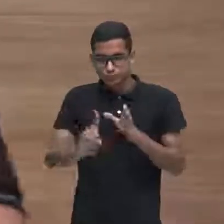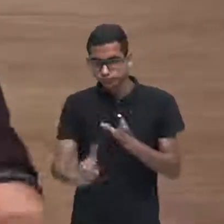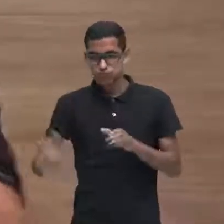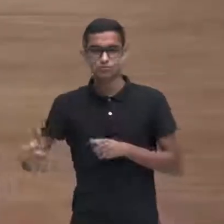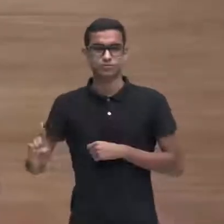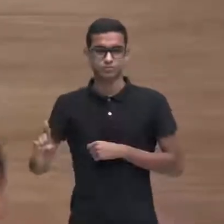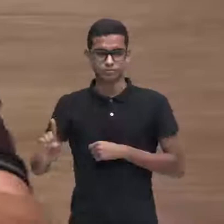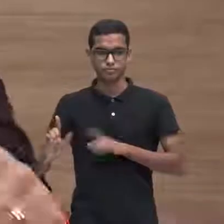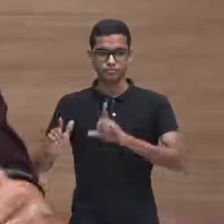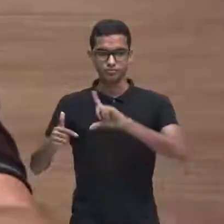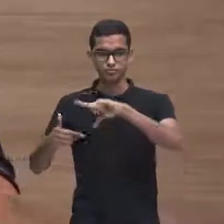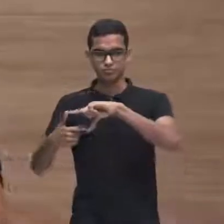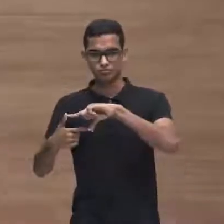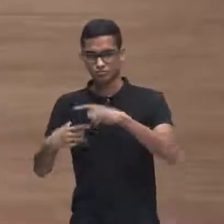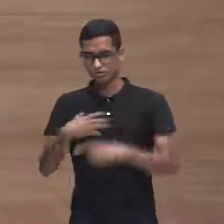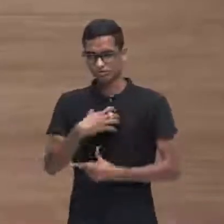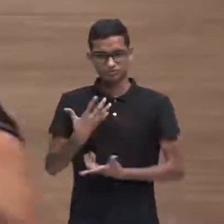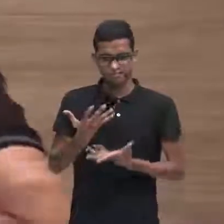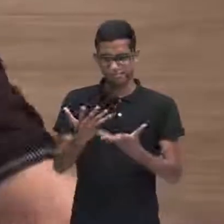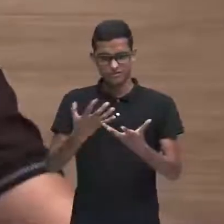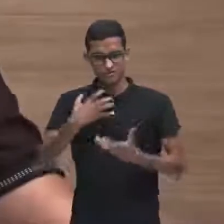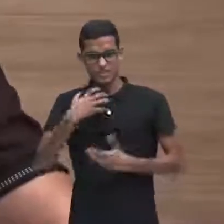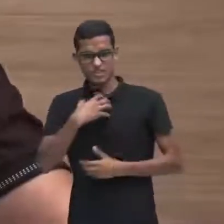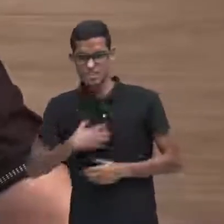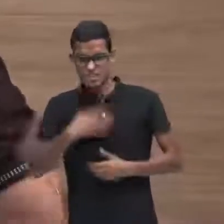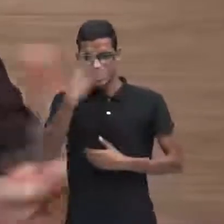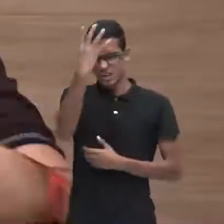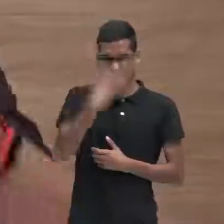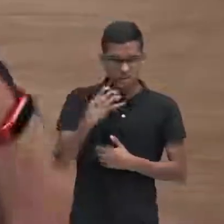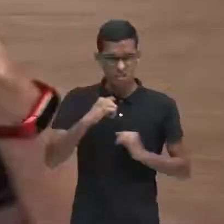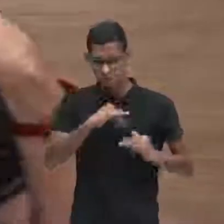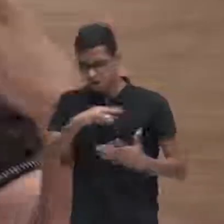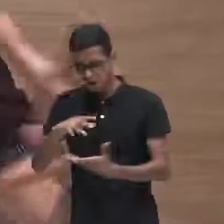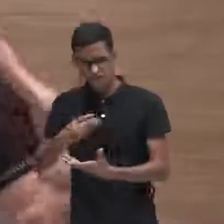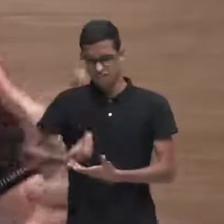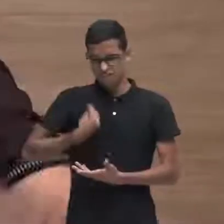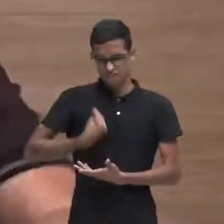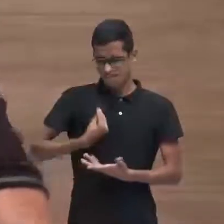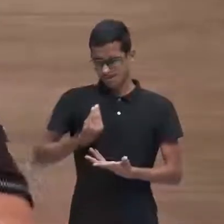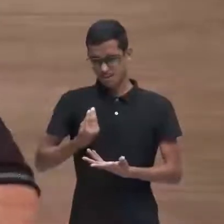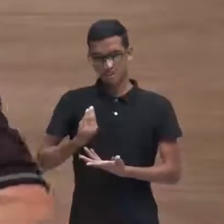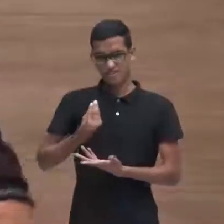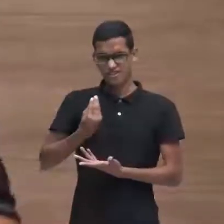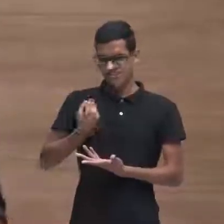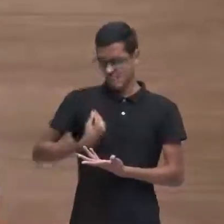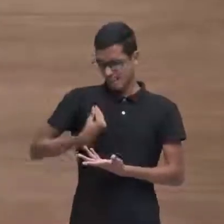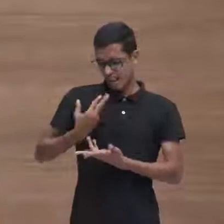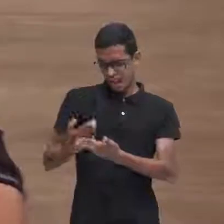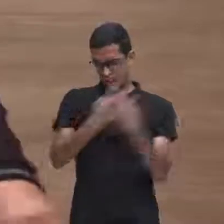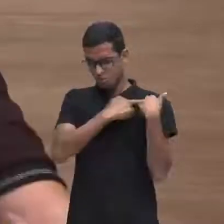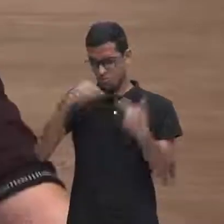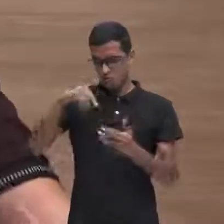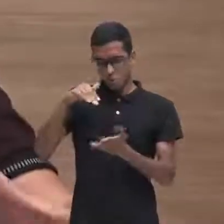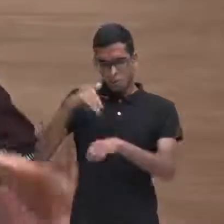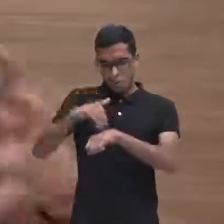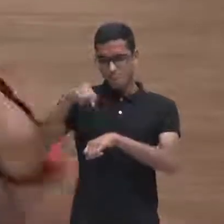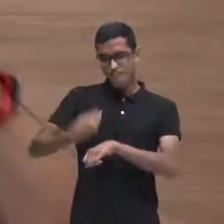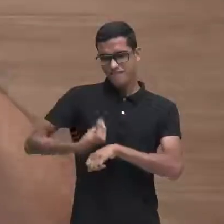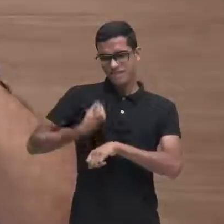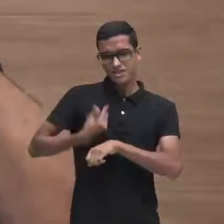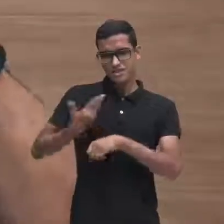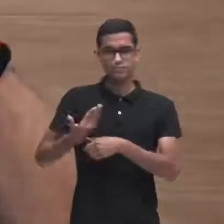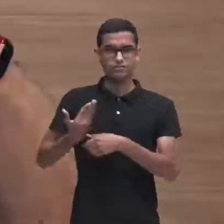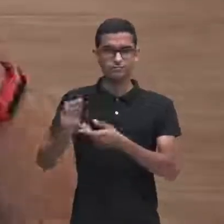mais uma vez ficou com raiva do mundo, ficou com raiva da vida, ele achava que a vida era responsável por tudo, que ele não iria viver,